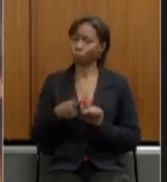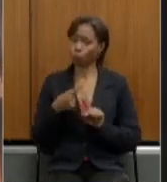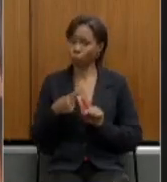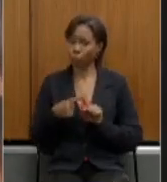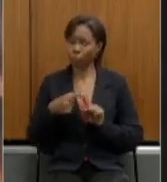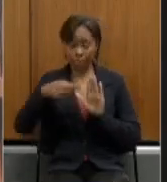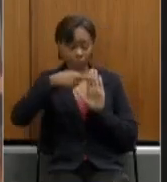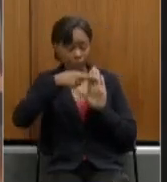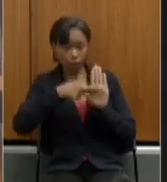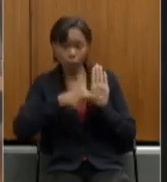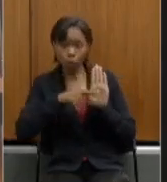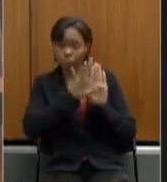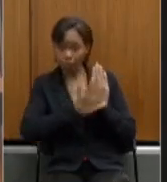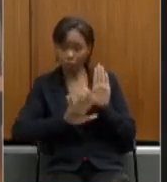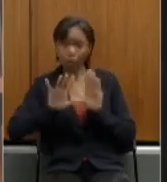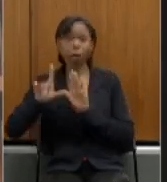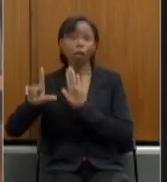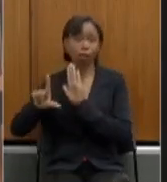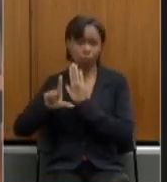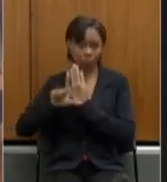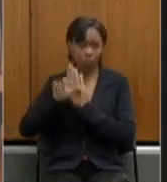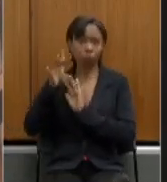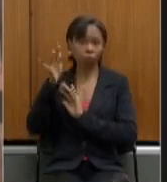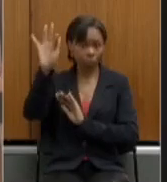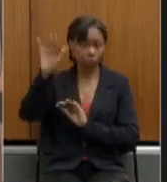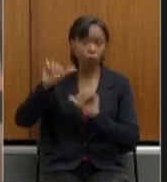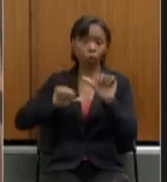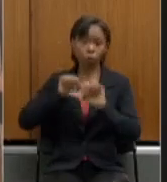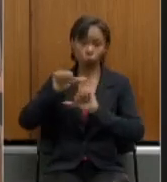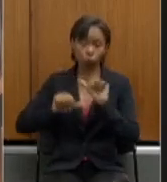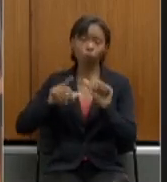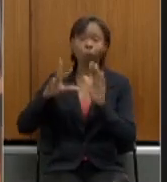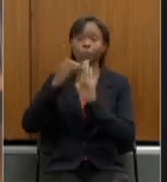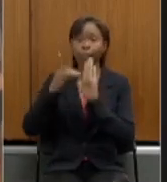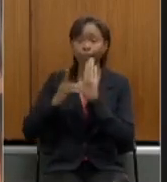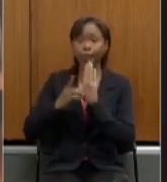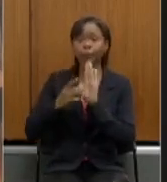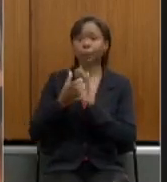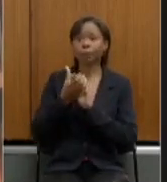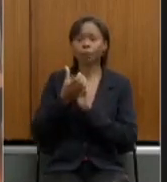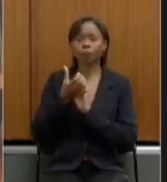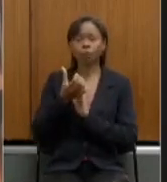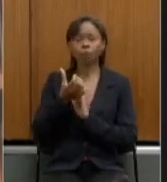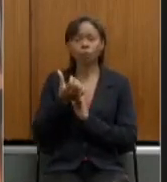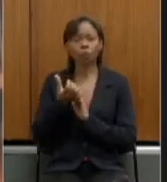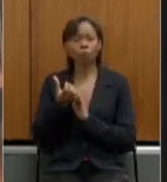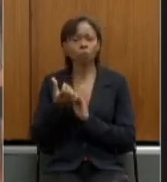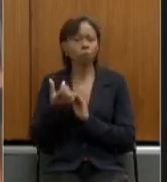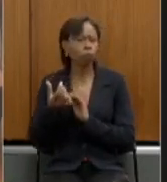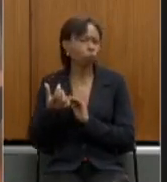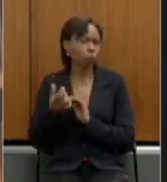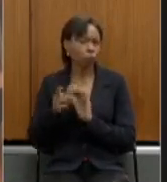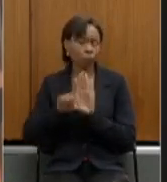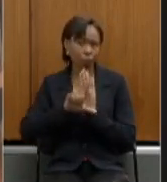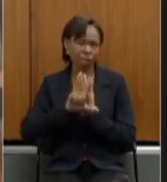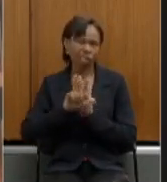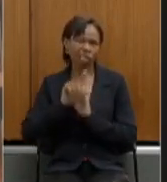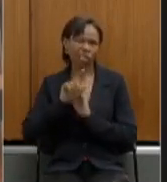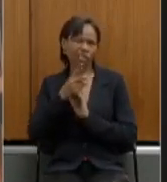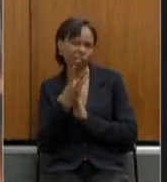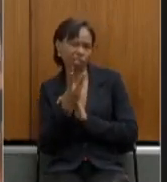temos a legislação federal que alterou o decreto lei 667 é uma lei de dezembro de 2019